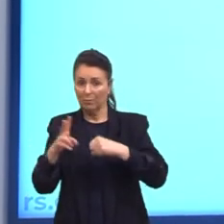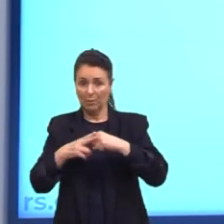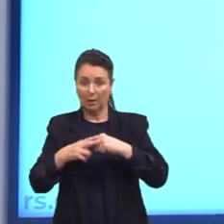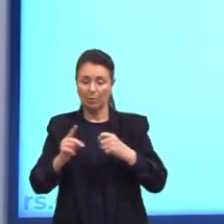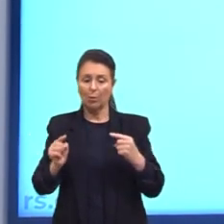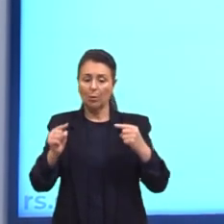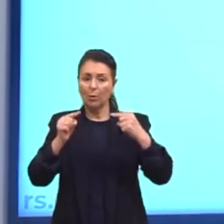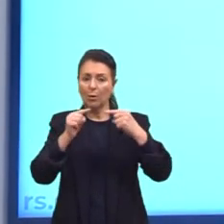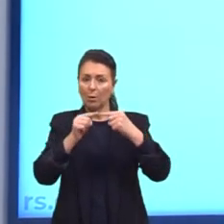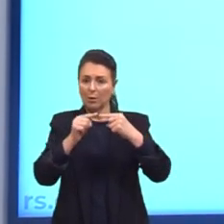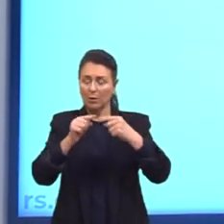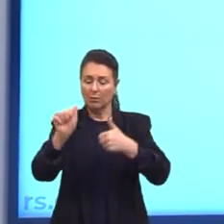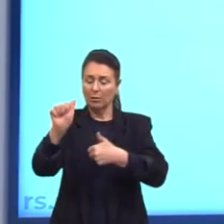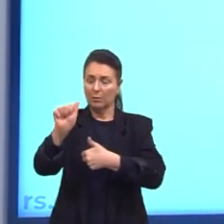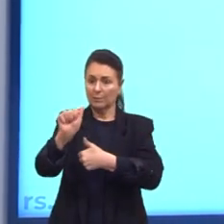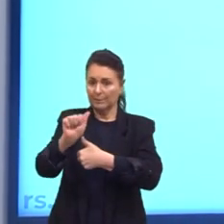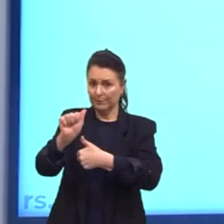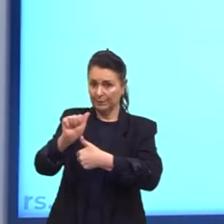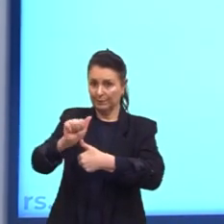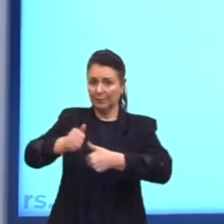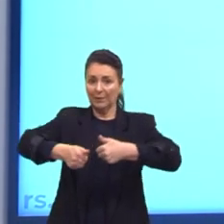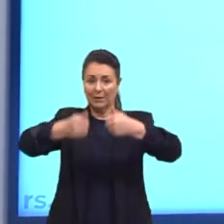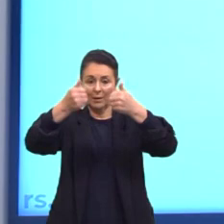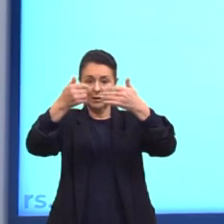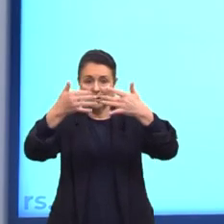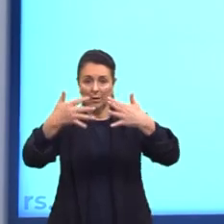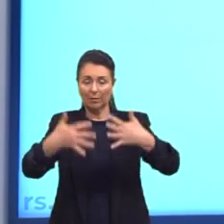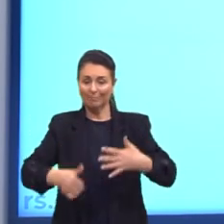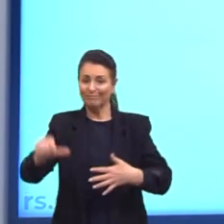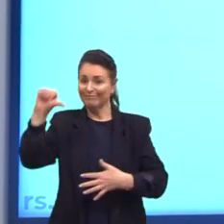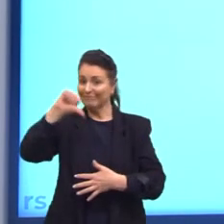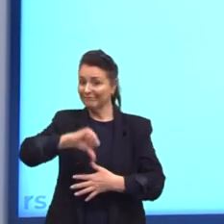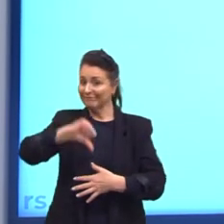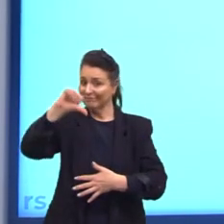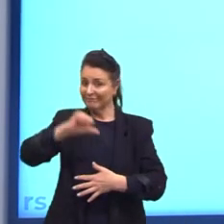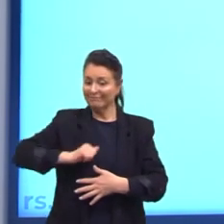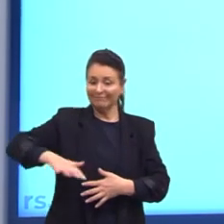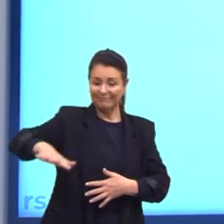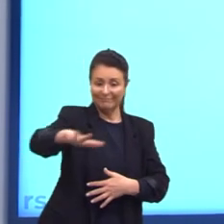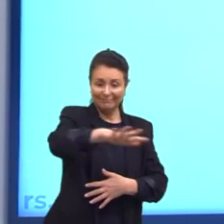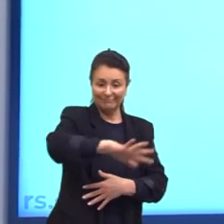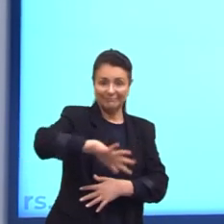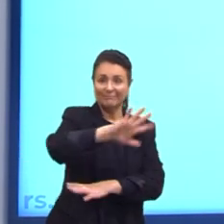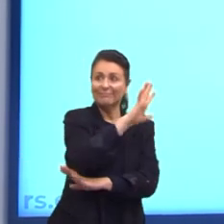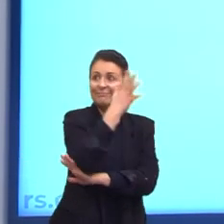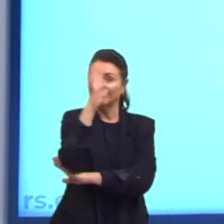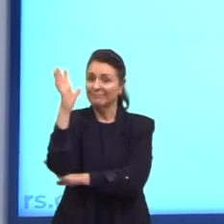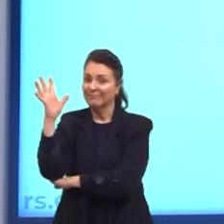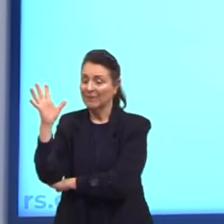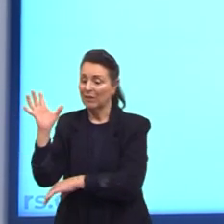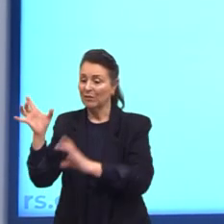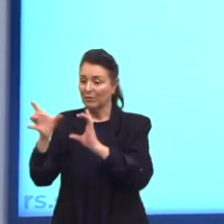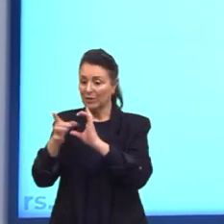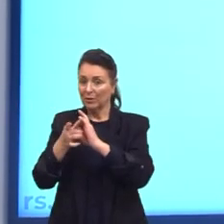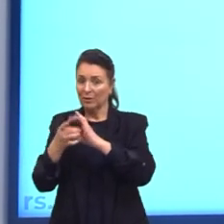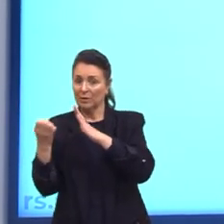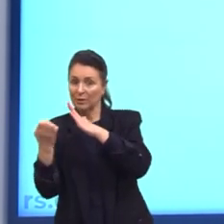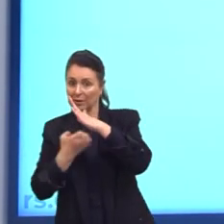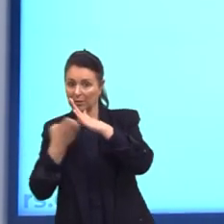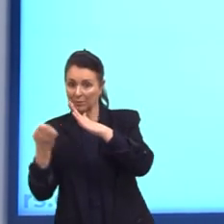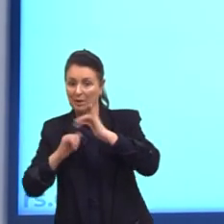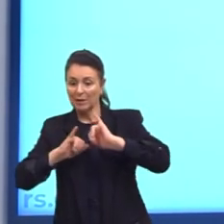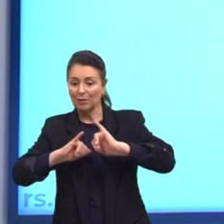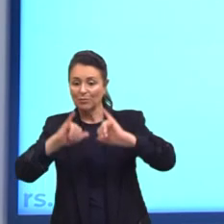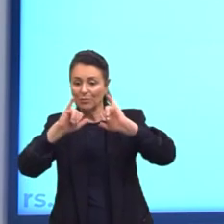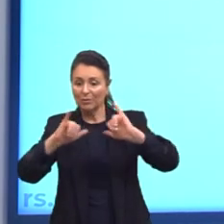Letra A. Justificar os prejuízos ao meio ambiente. Ao vincular a empresa à difusão da